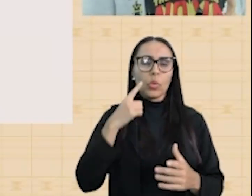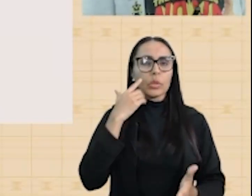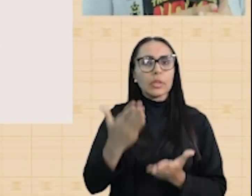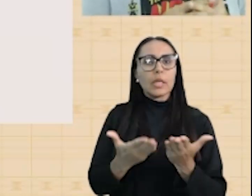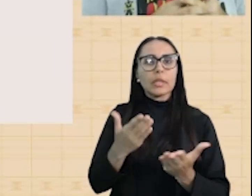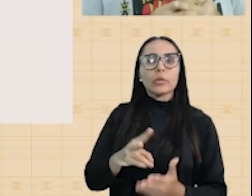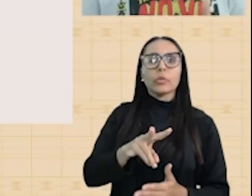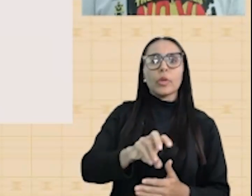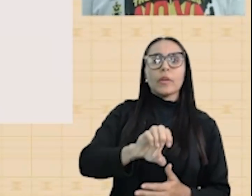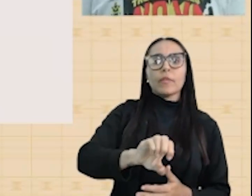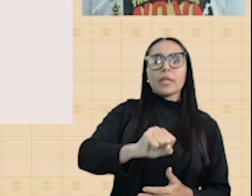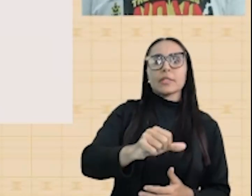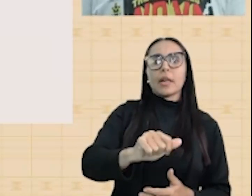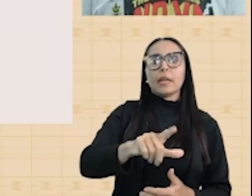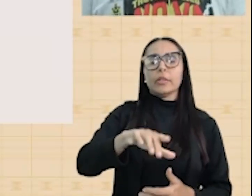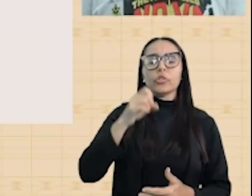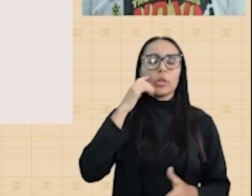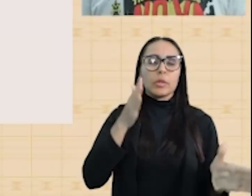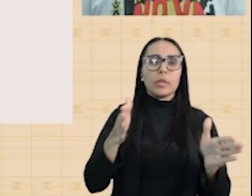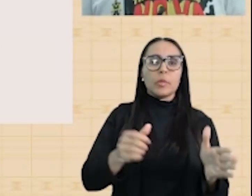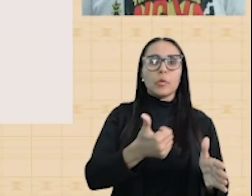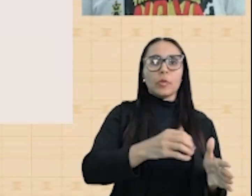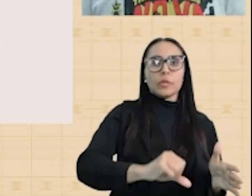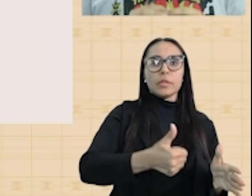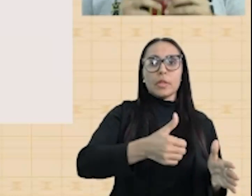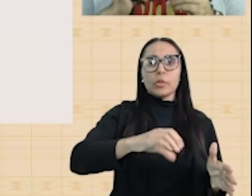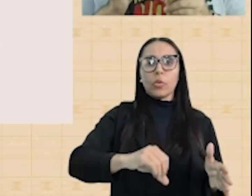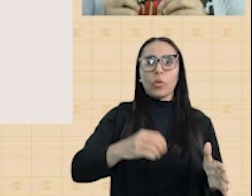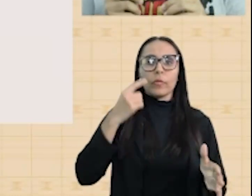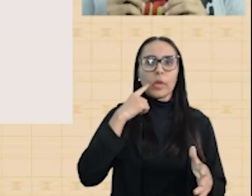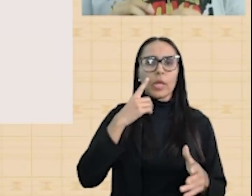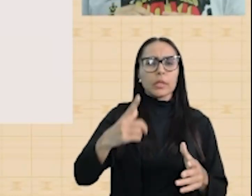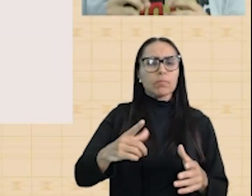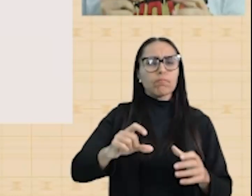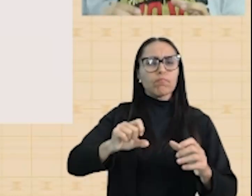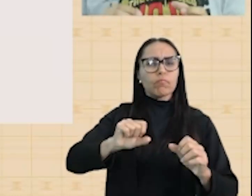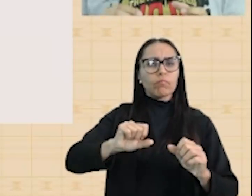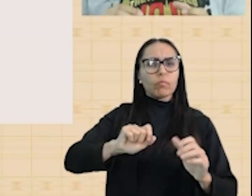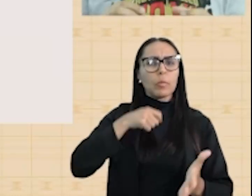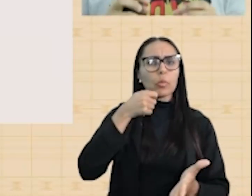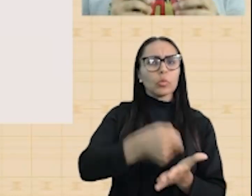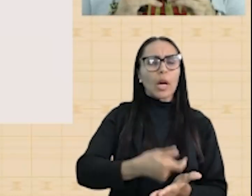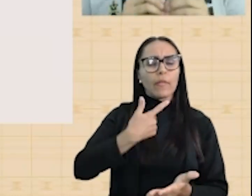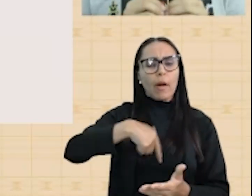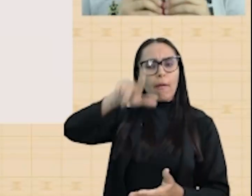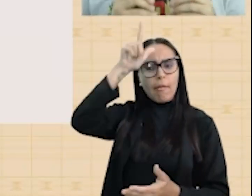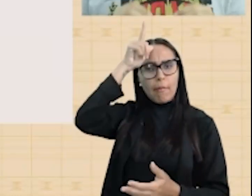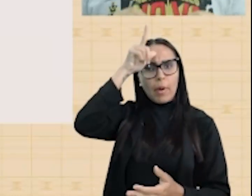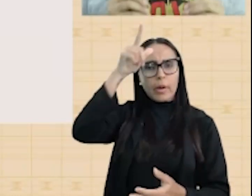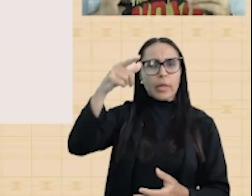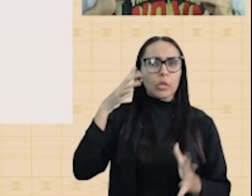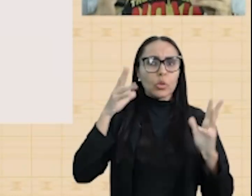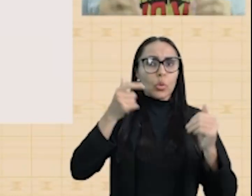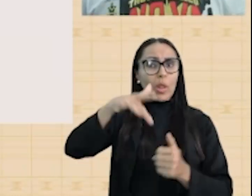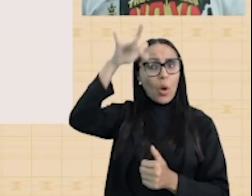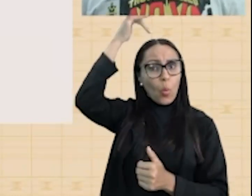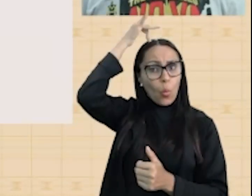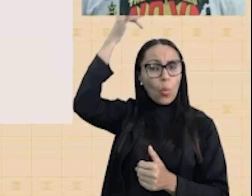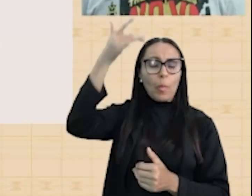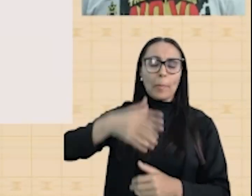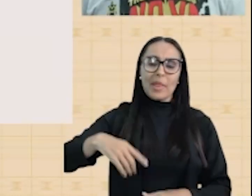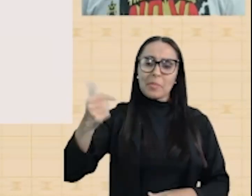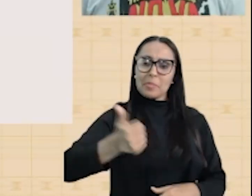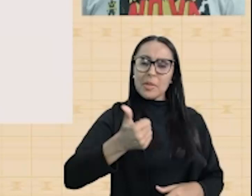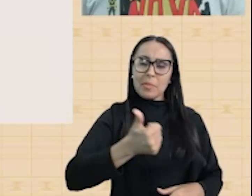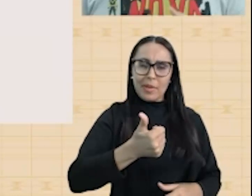de Versalhes de 1919, que imputava à Alemanha toda a culpa pela